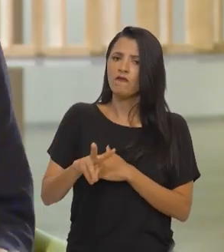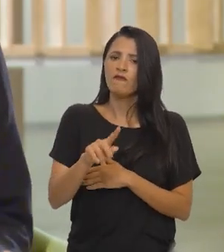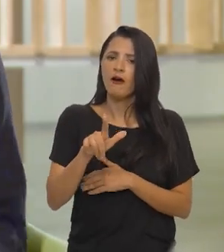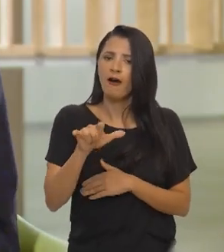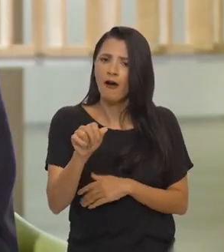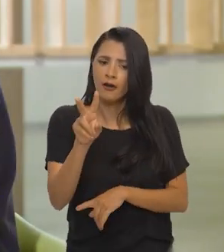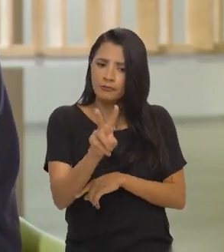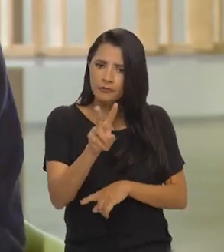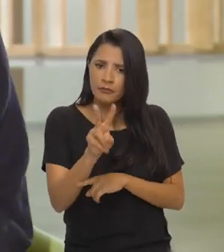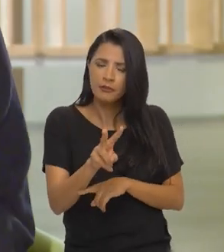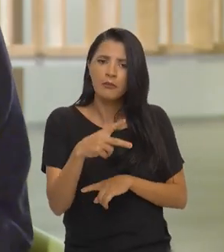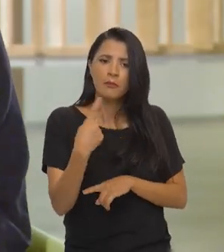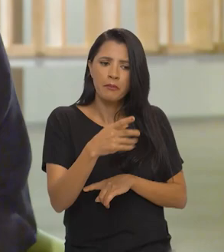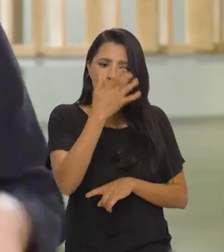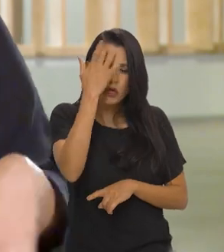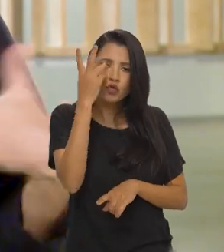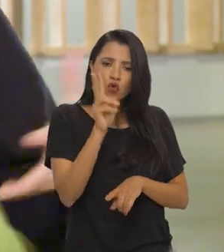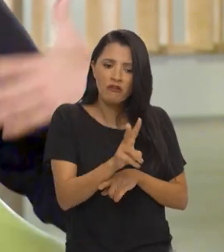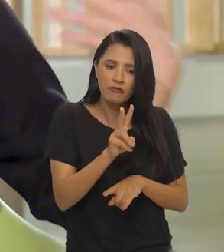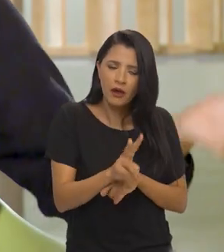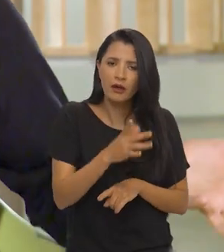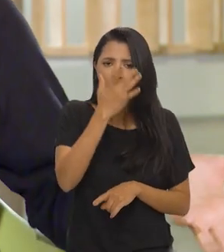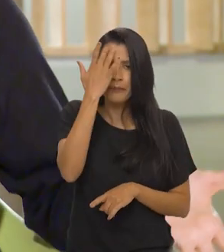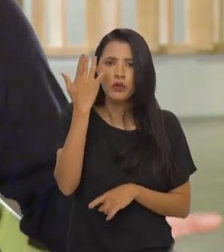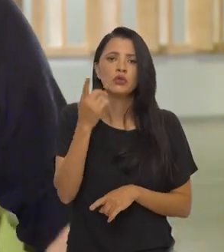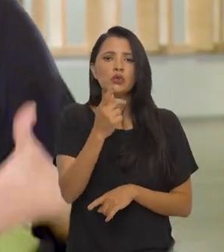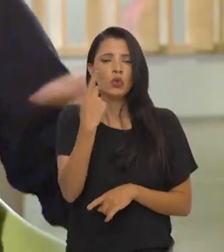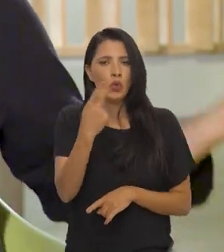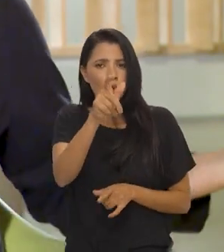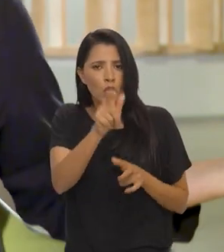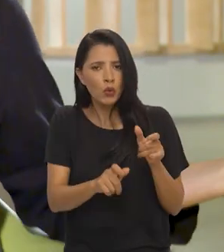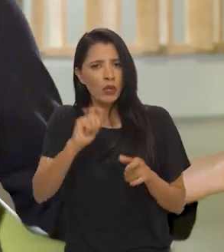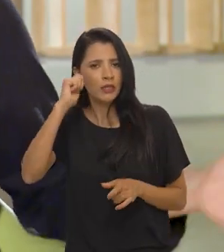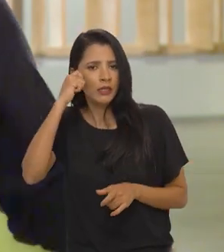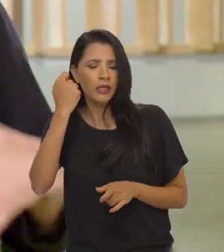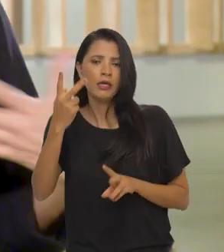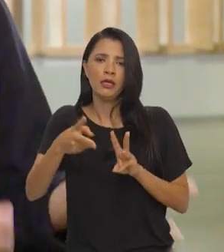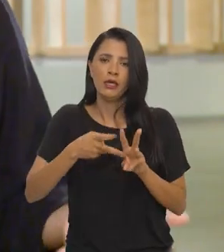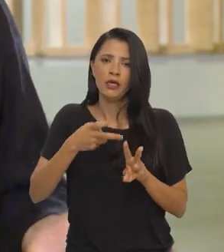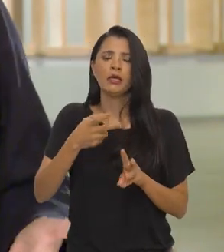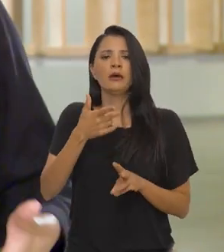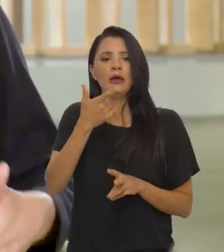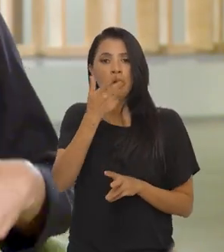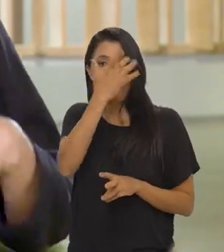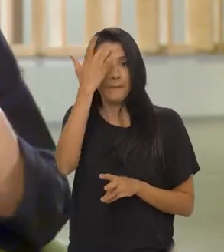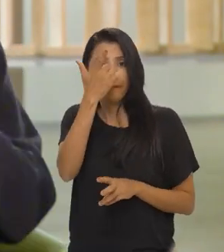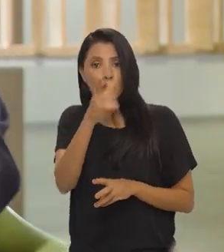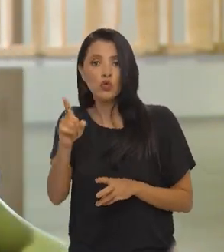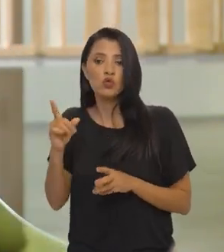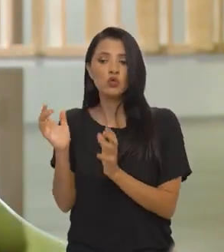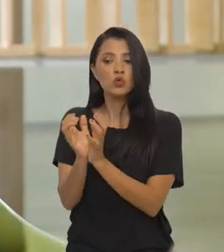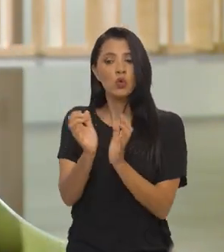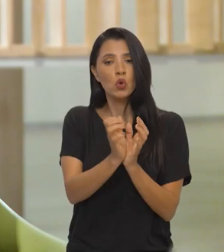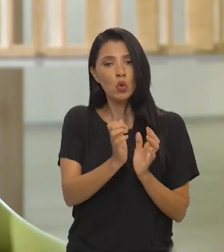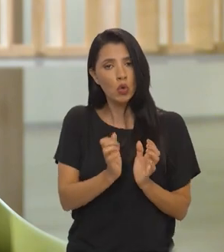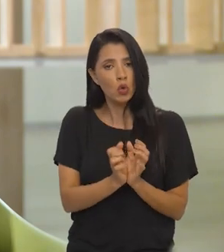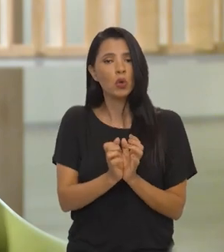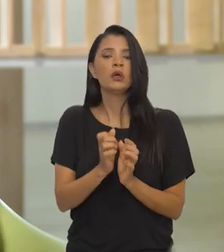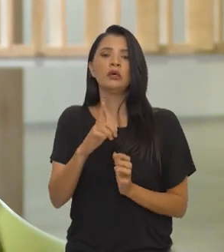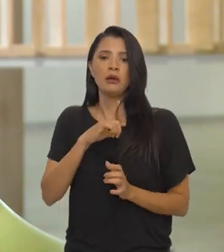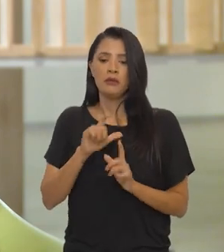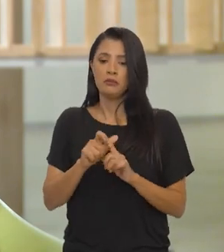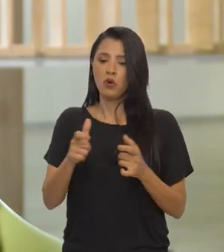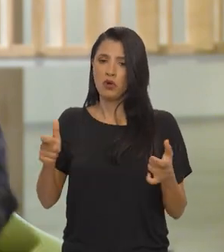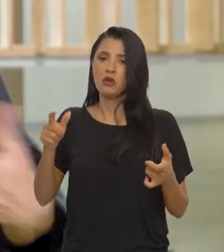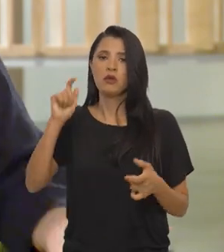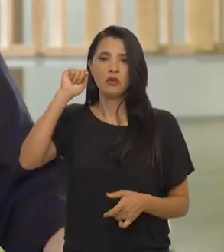reserva de vagas para a produção negra brasileira, para proponentes e para aquelas equipes